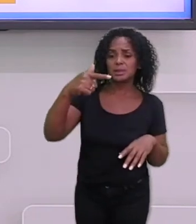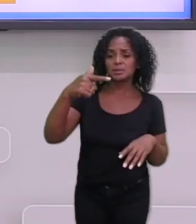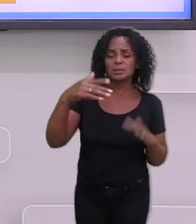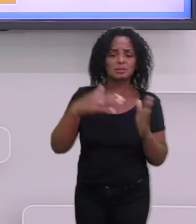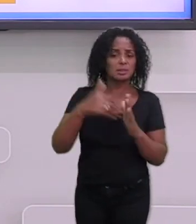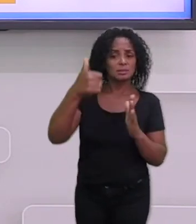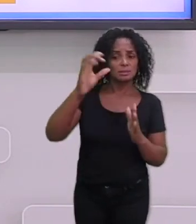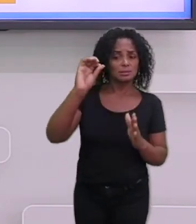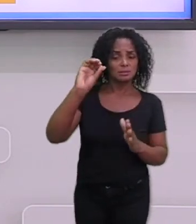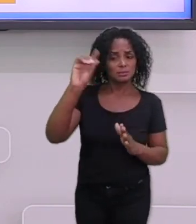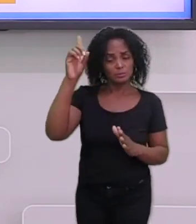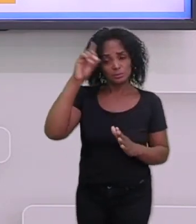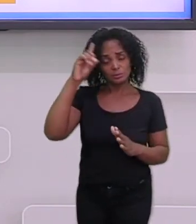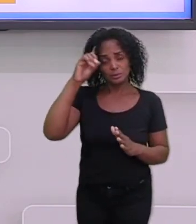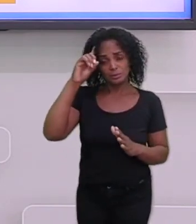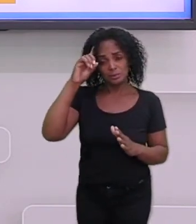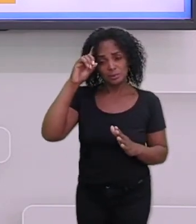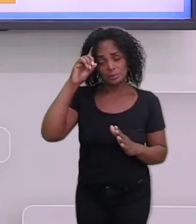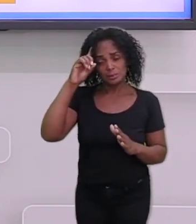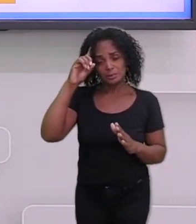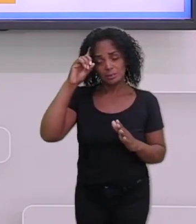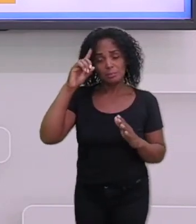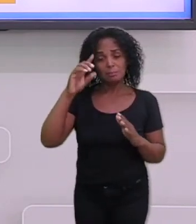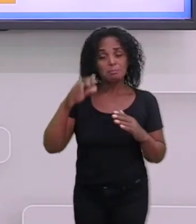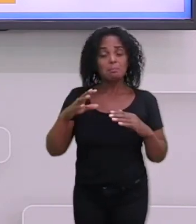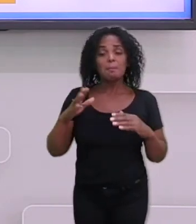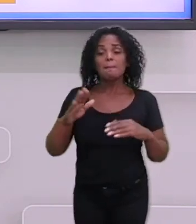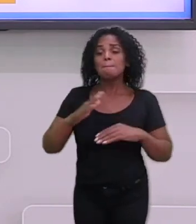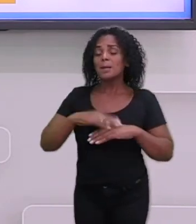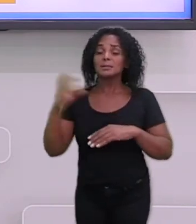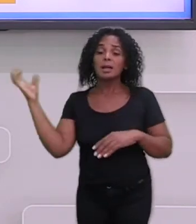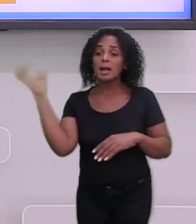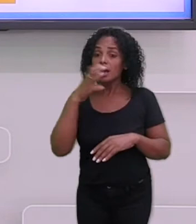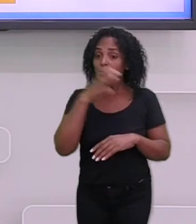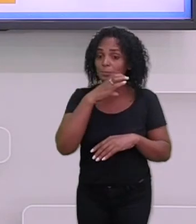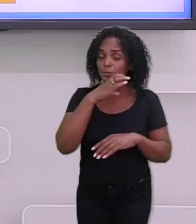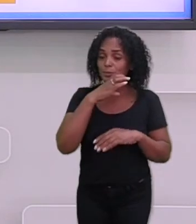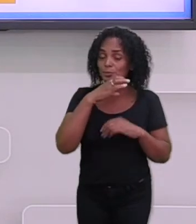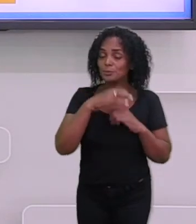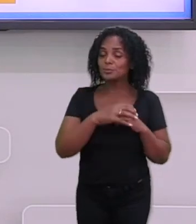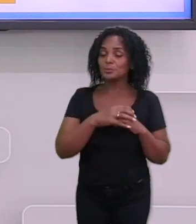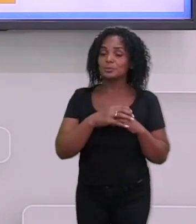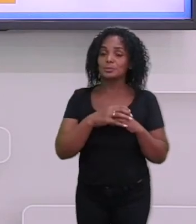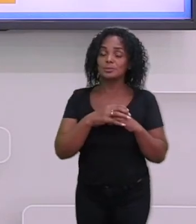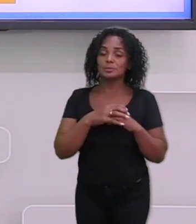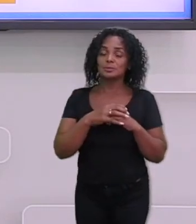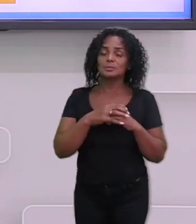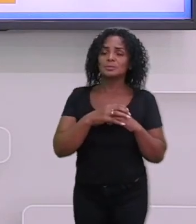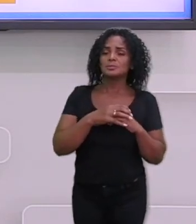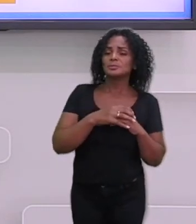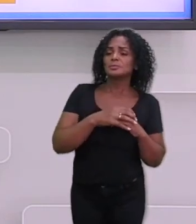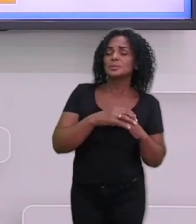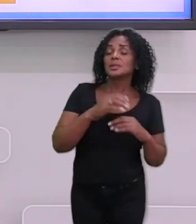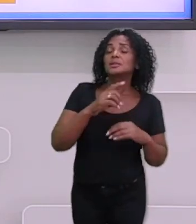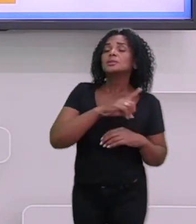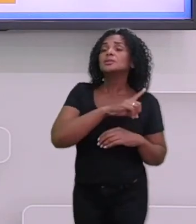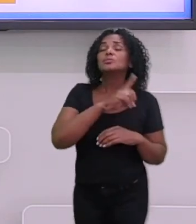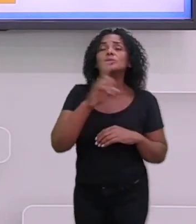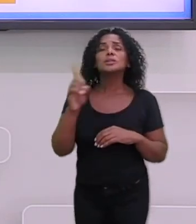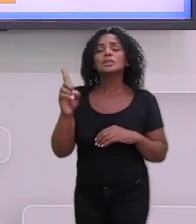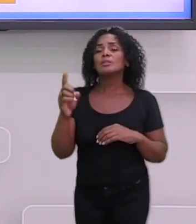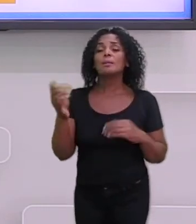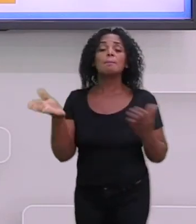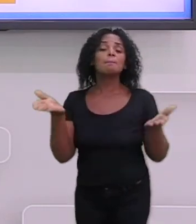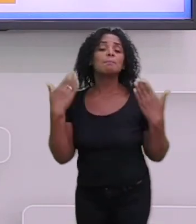dia, mais rápido é esse período. Então, se o dia tá mais quente, são sete dias. Se o dia está mais fresco,